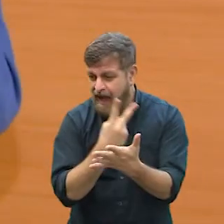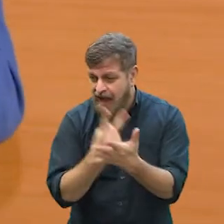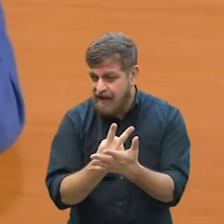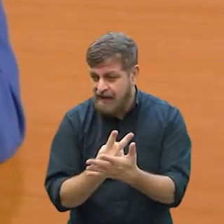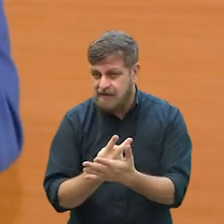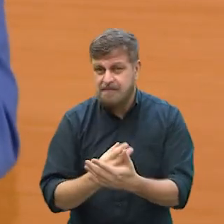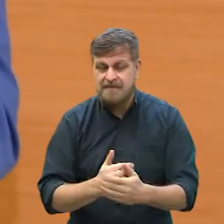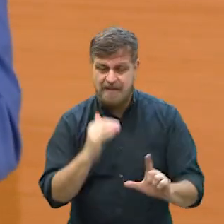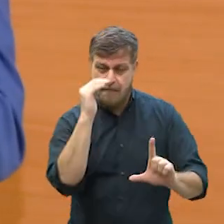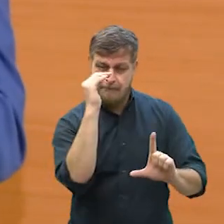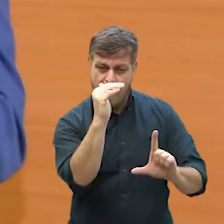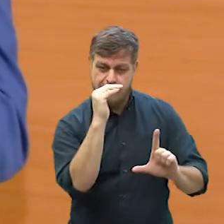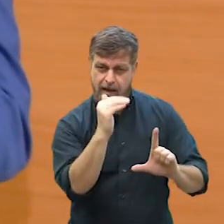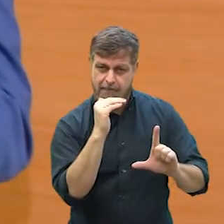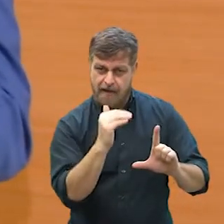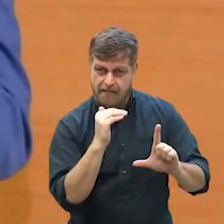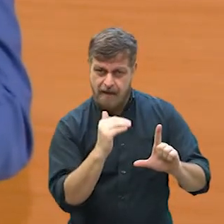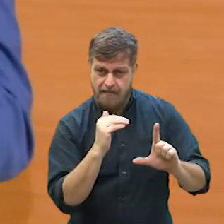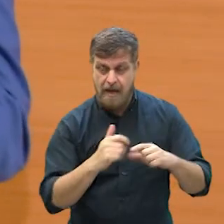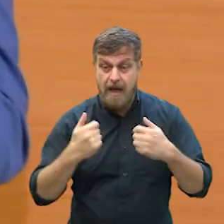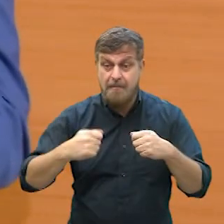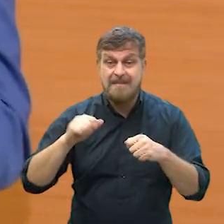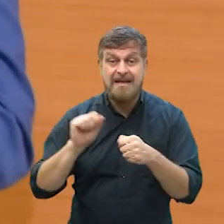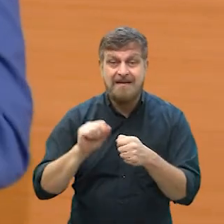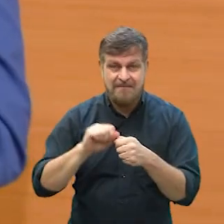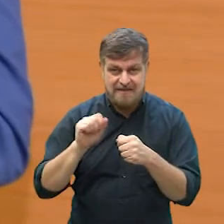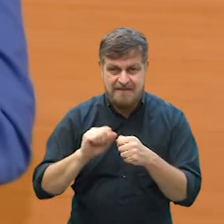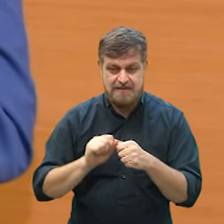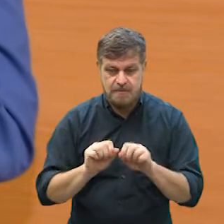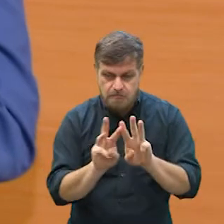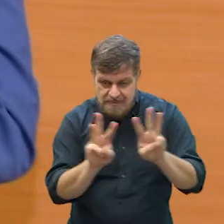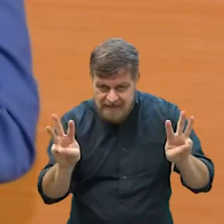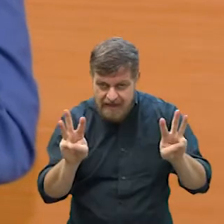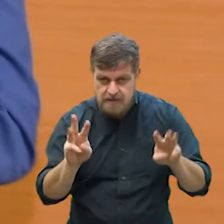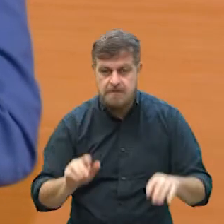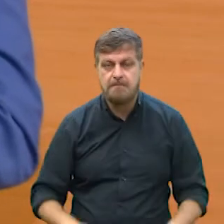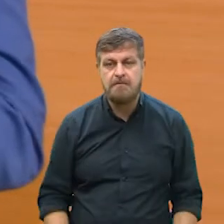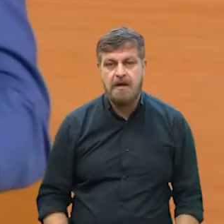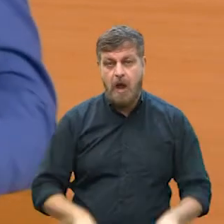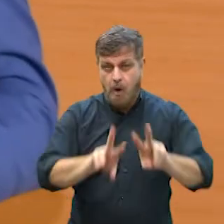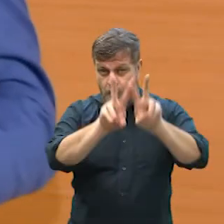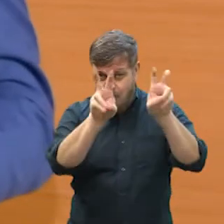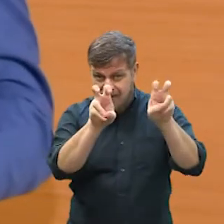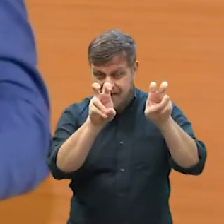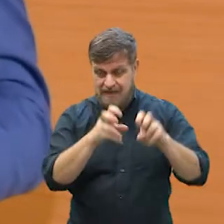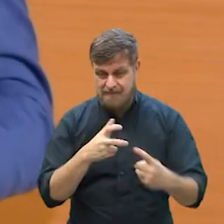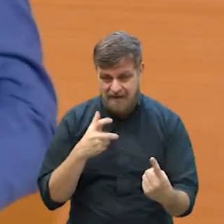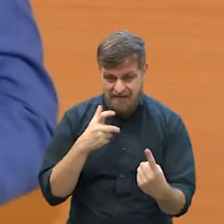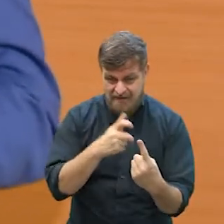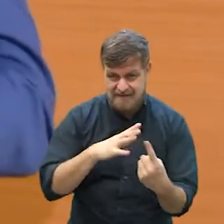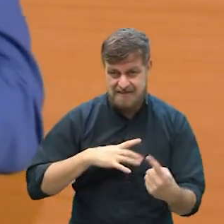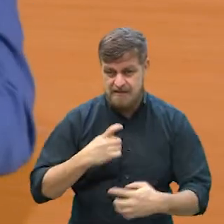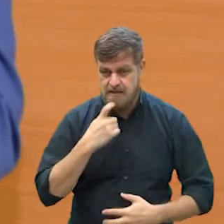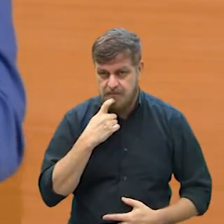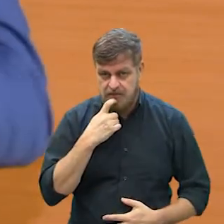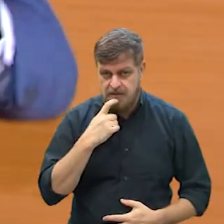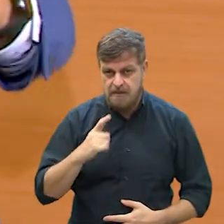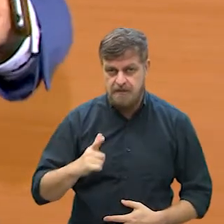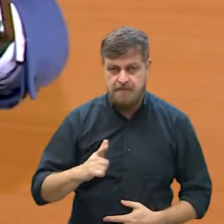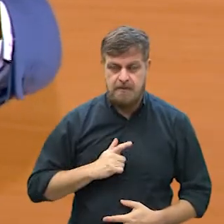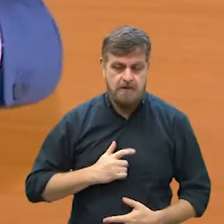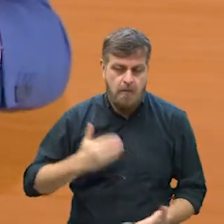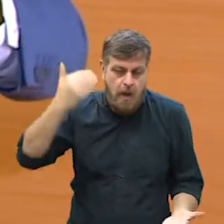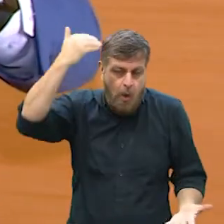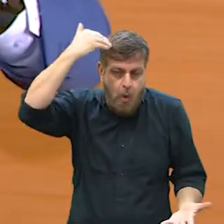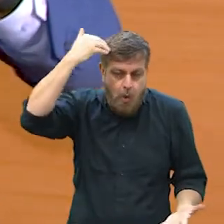não fez o cadastro ainda do governo do estado, então, com relação às vacinas, e está evoluindo, claro,